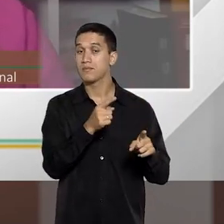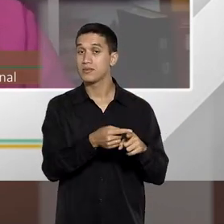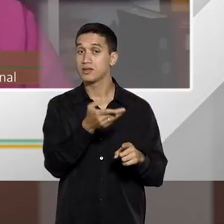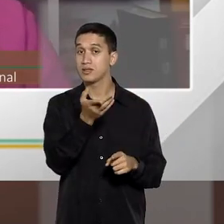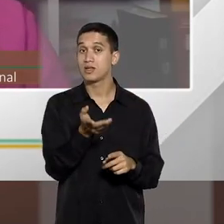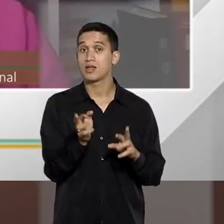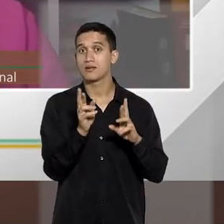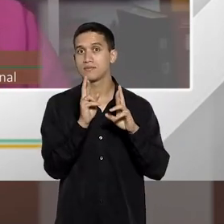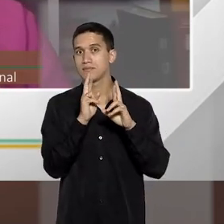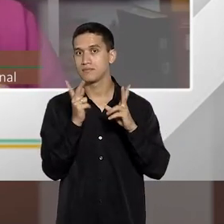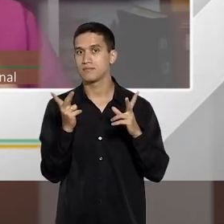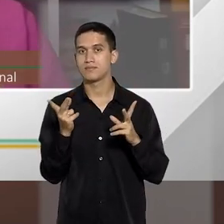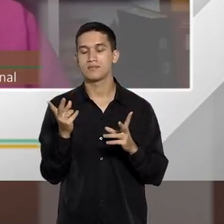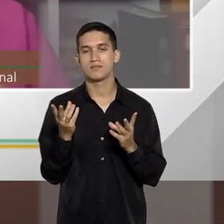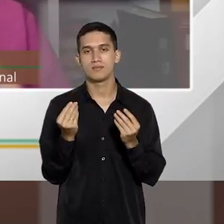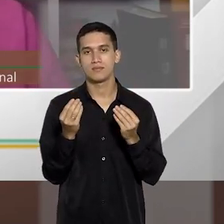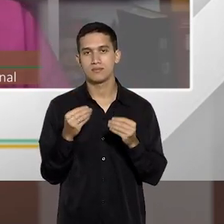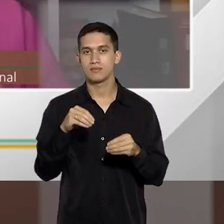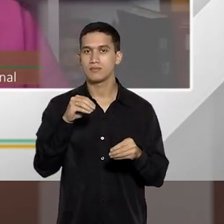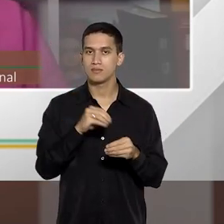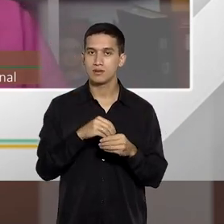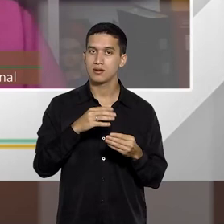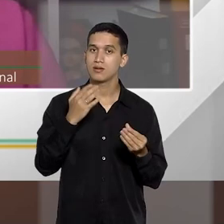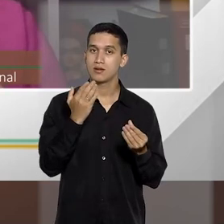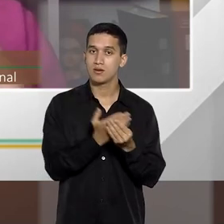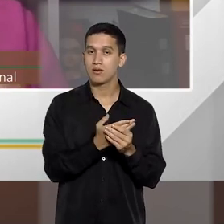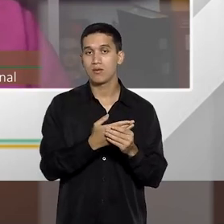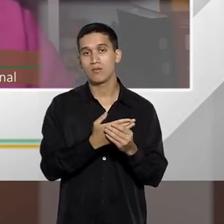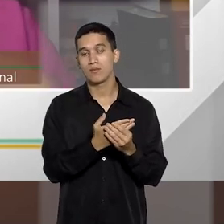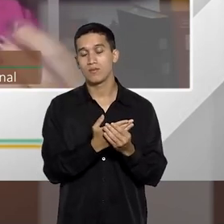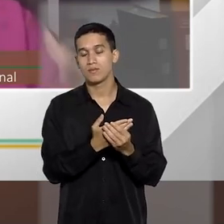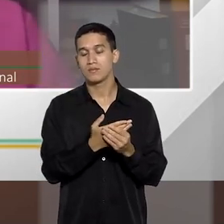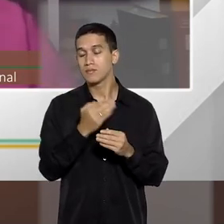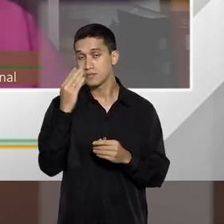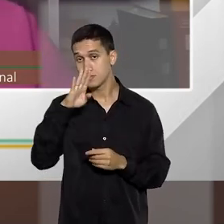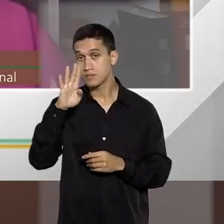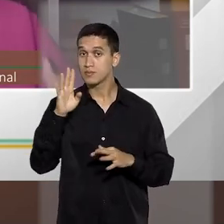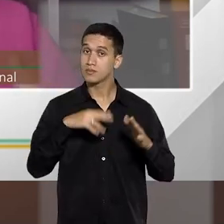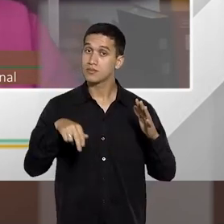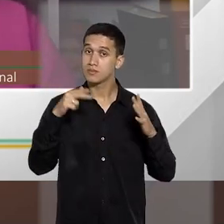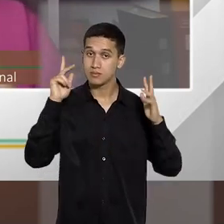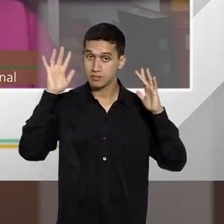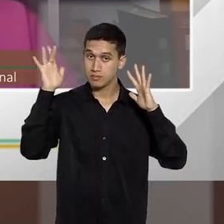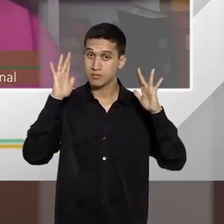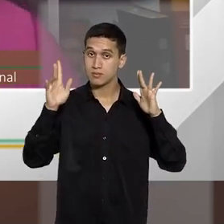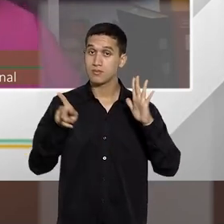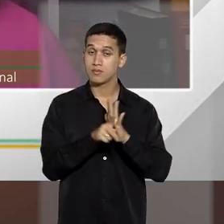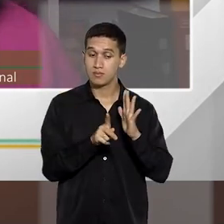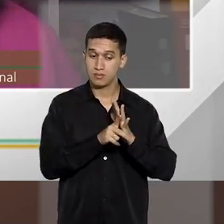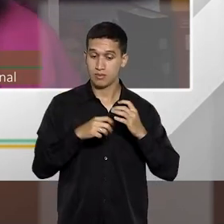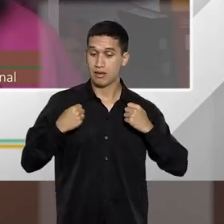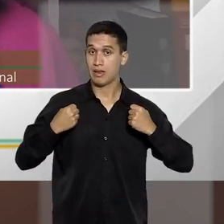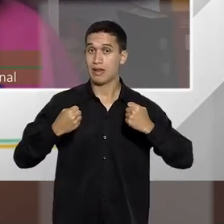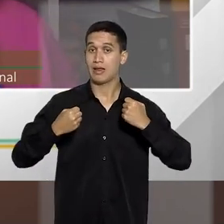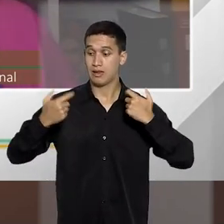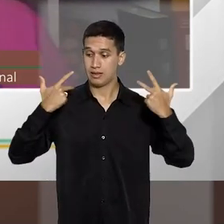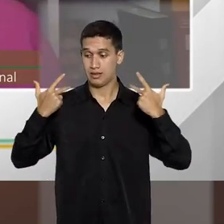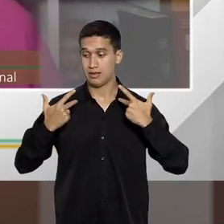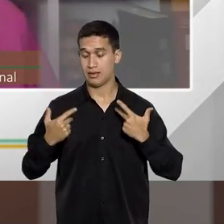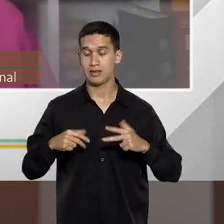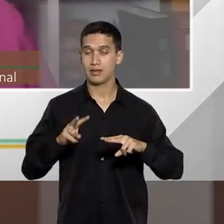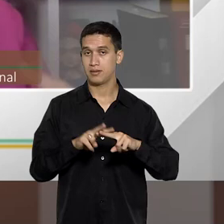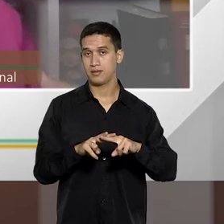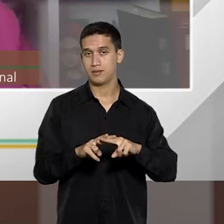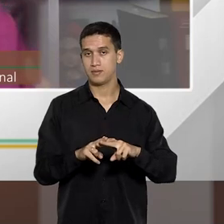em termos processuais, principalmente quando a gente pensa na prisão em flagrante, como o Lúcio suscitou.